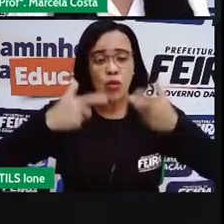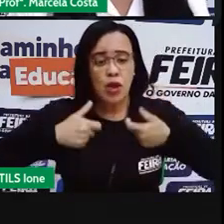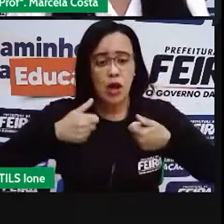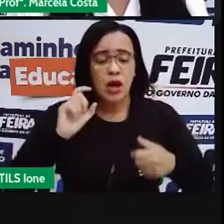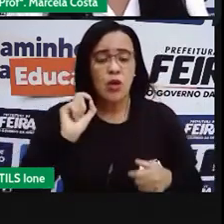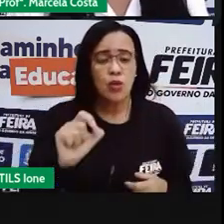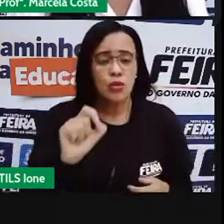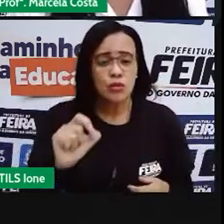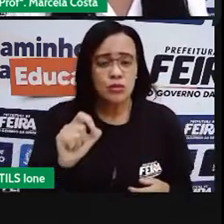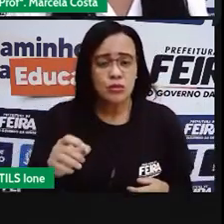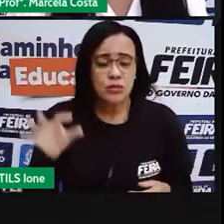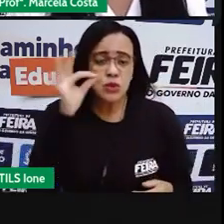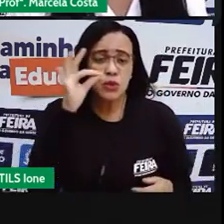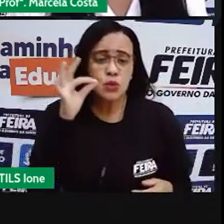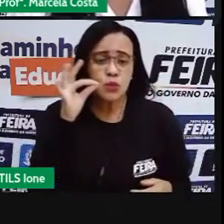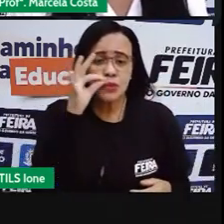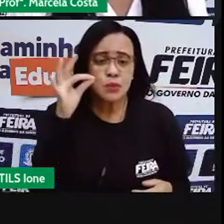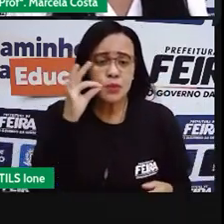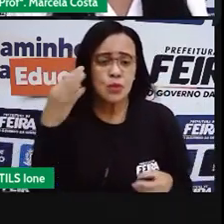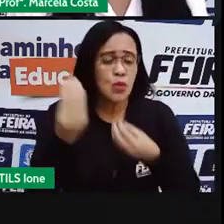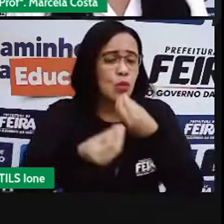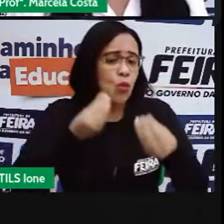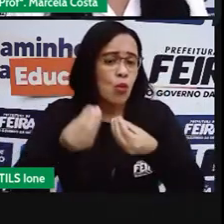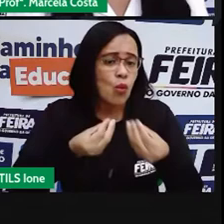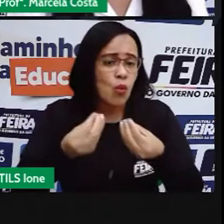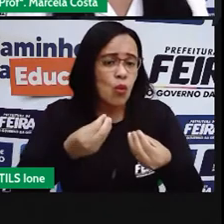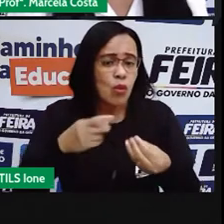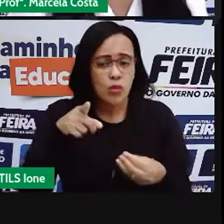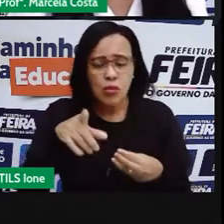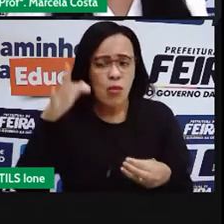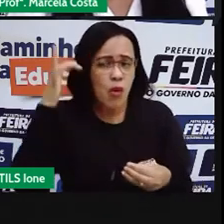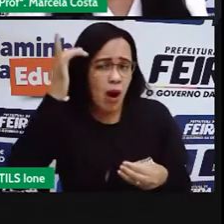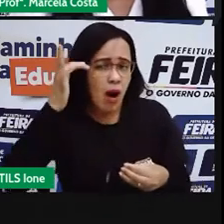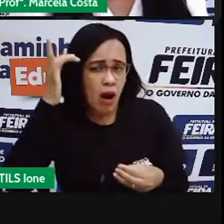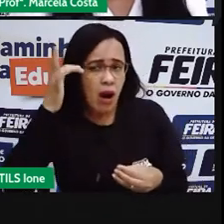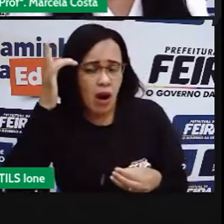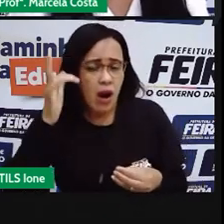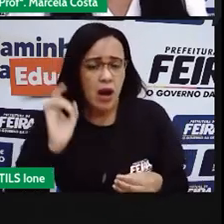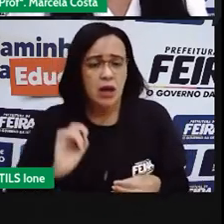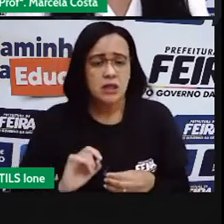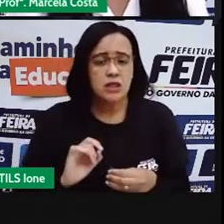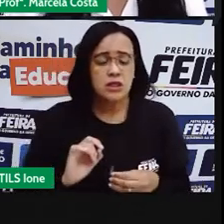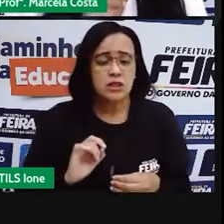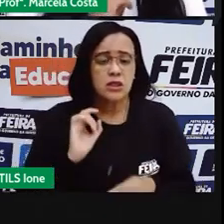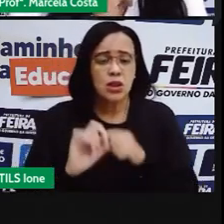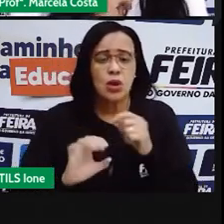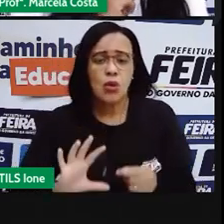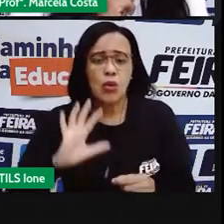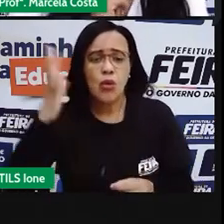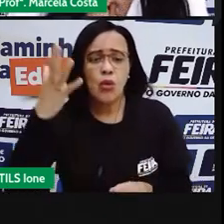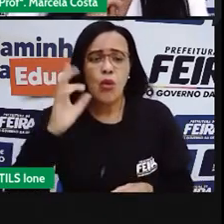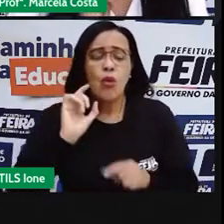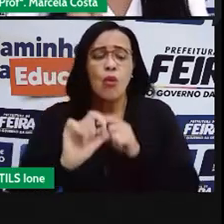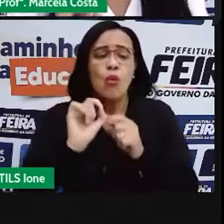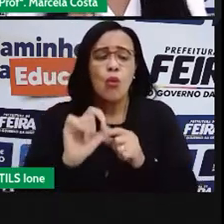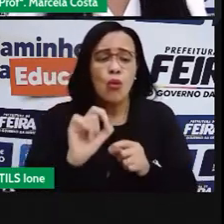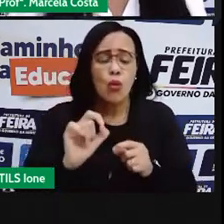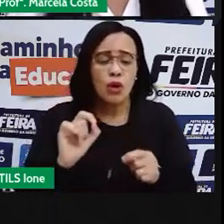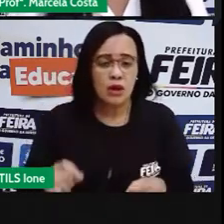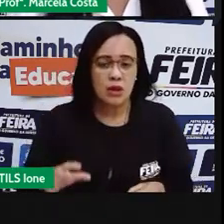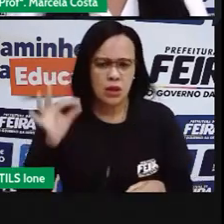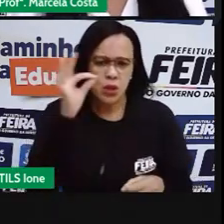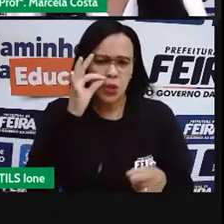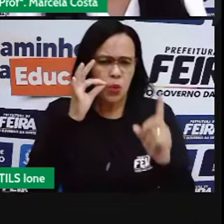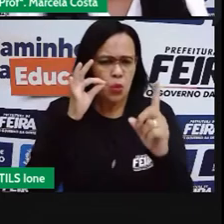E o rato? E O que é que você esperava que fosse assim de ser? Você achou que o